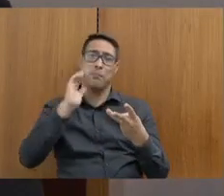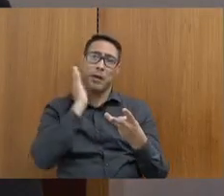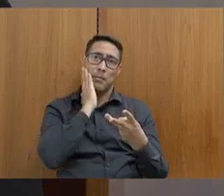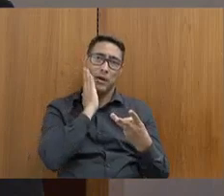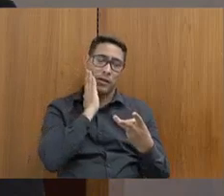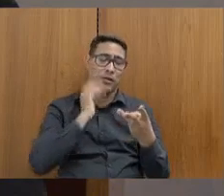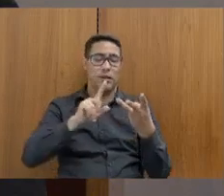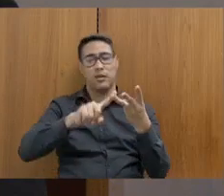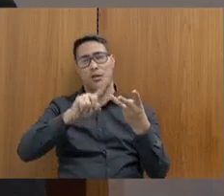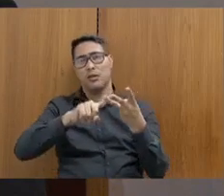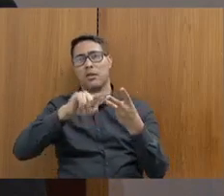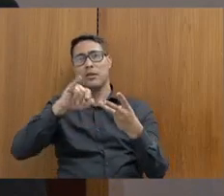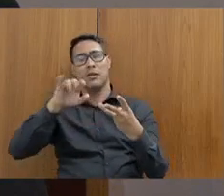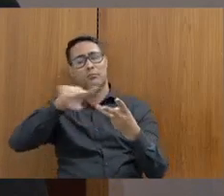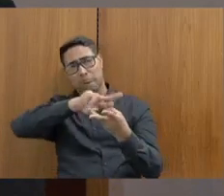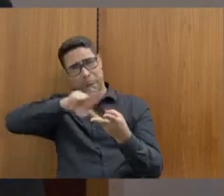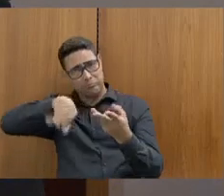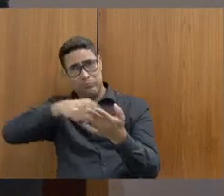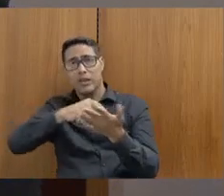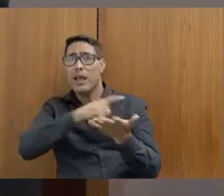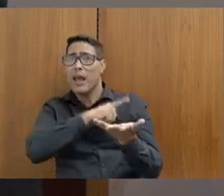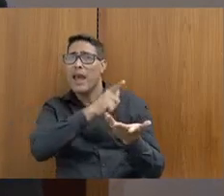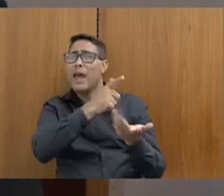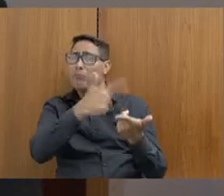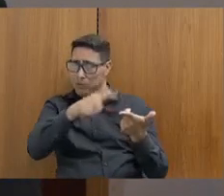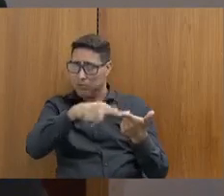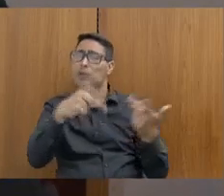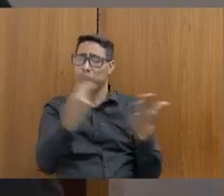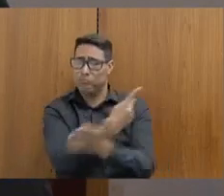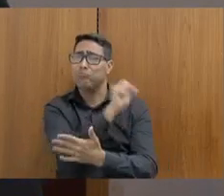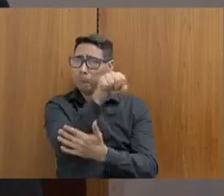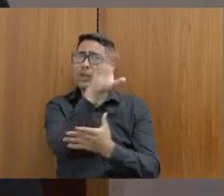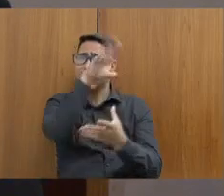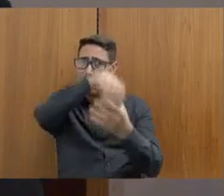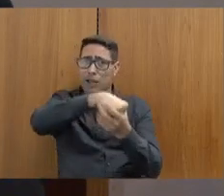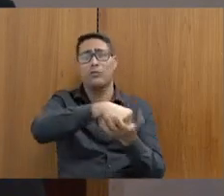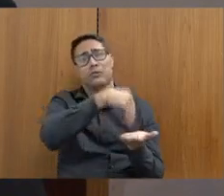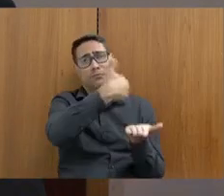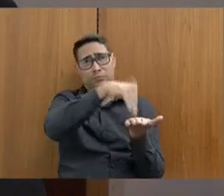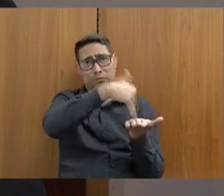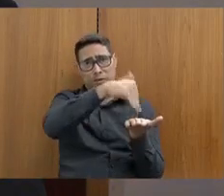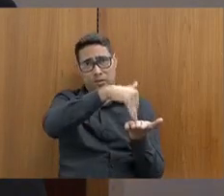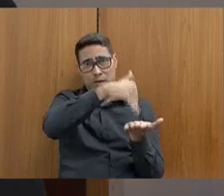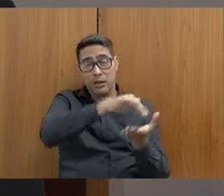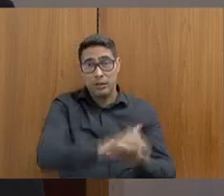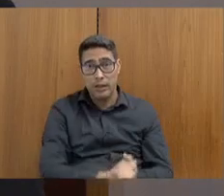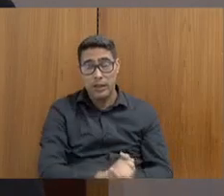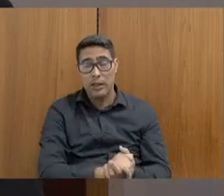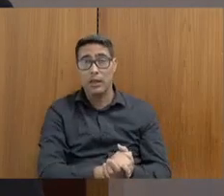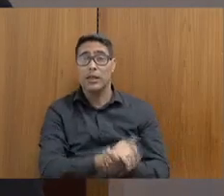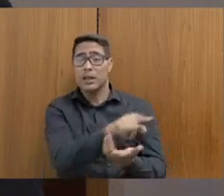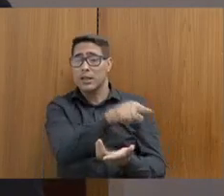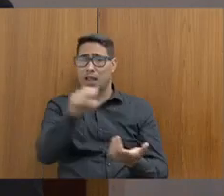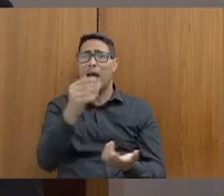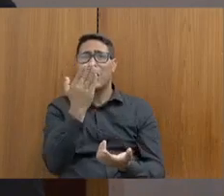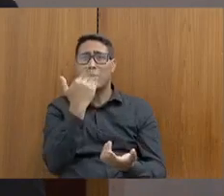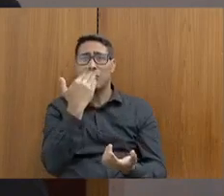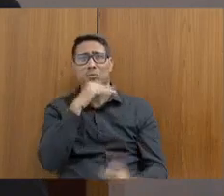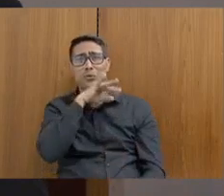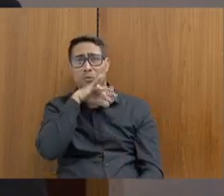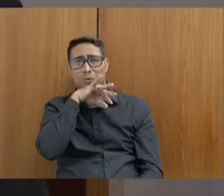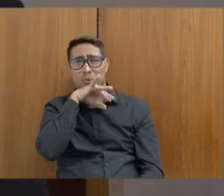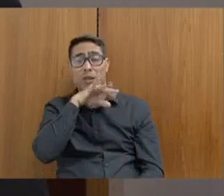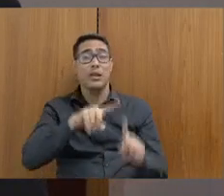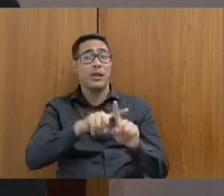sério que realmente a secretaria enfrenta. Só para que a senhora tenha uma ideia, não só o problema da alimentação ruim, mas a gente tem, exerce um